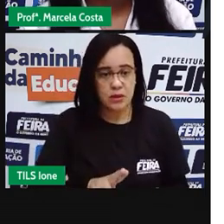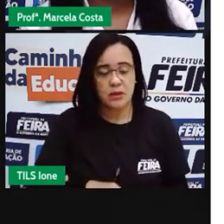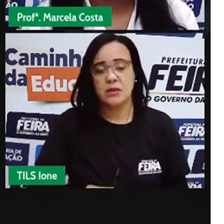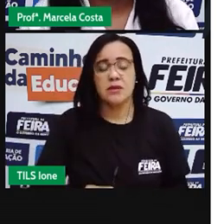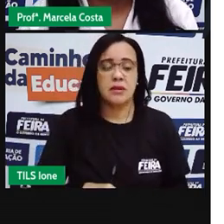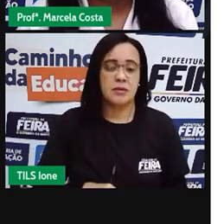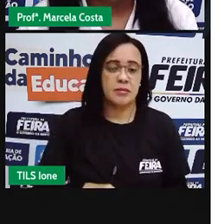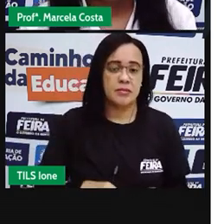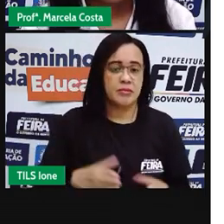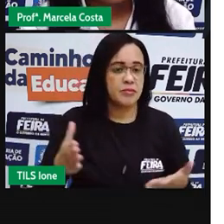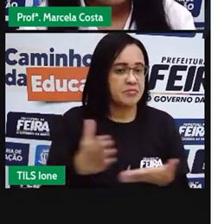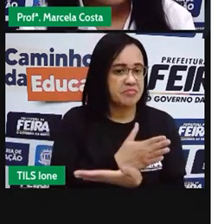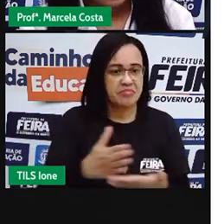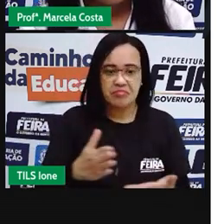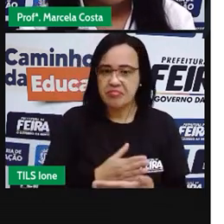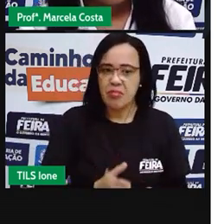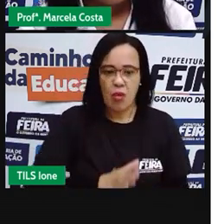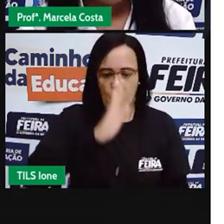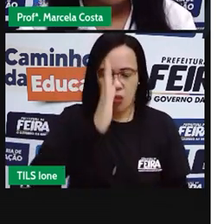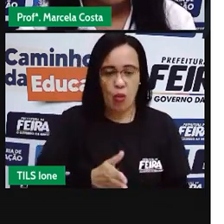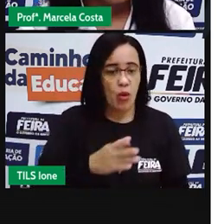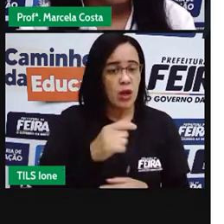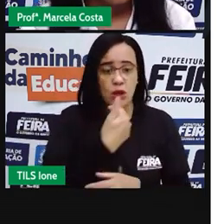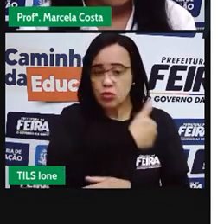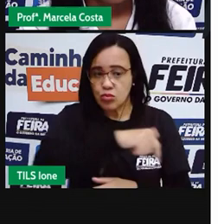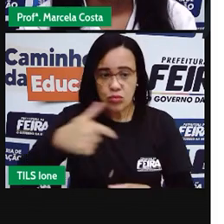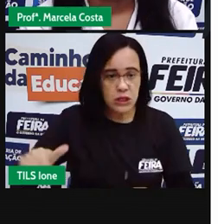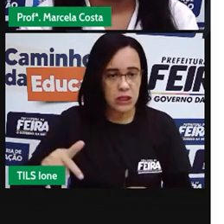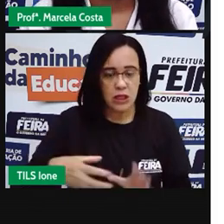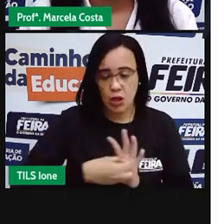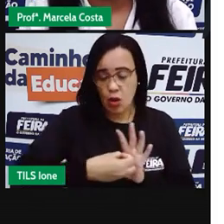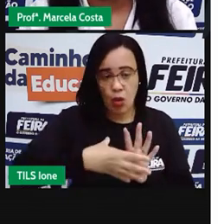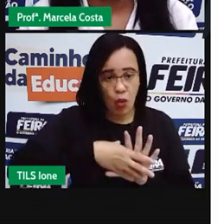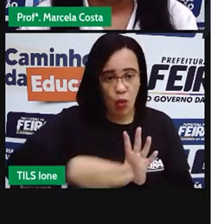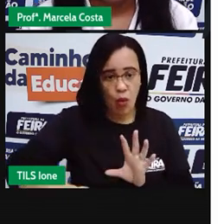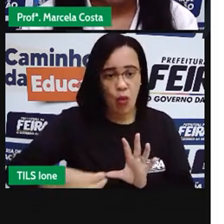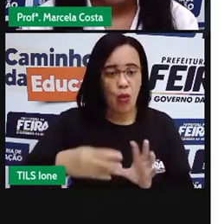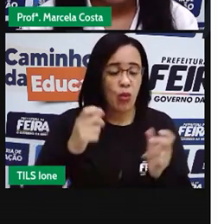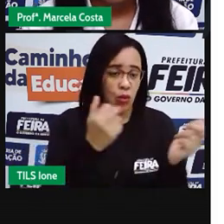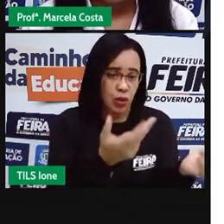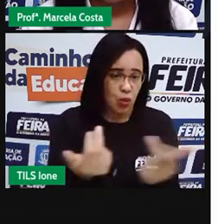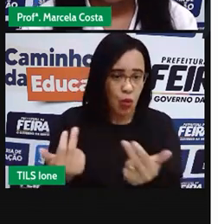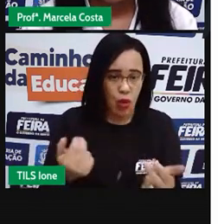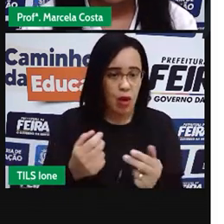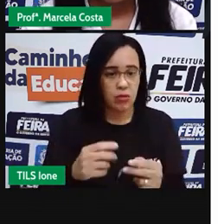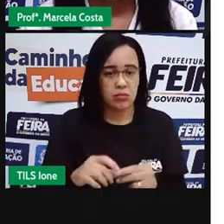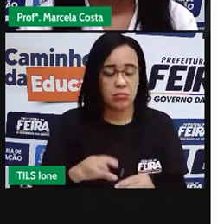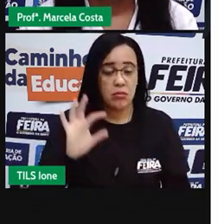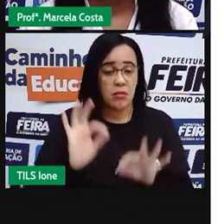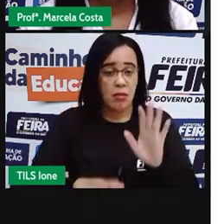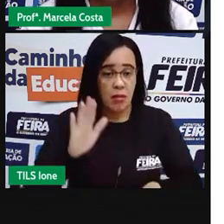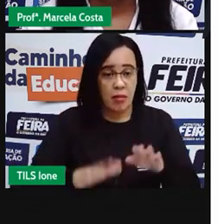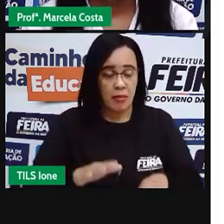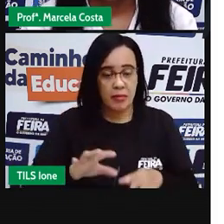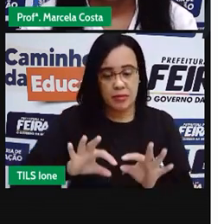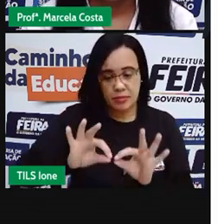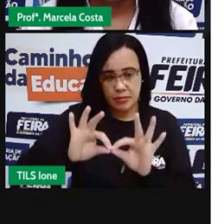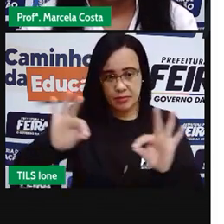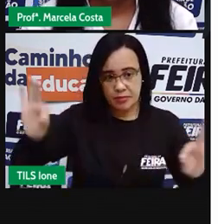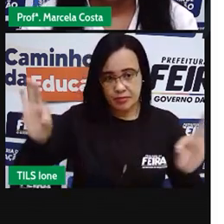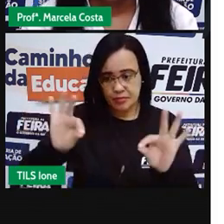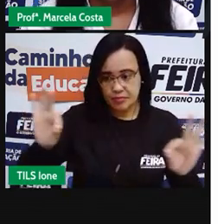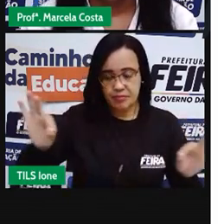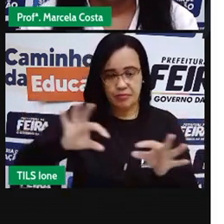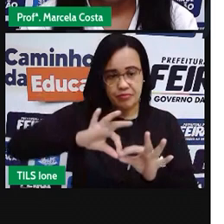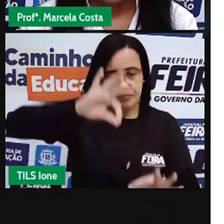convencionais, eles não vão ter um padrão exato. E por isso, o comprimento que a gente